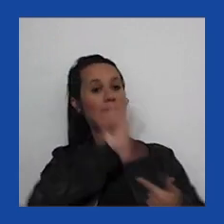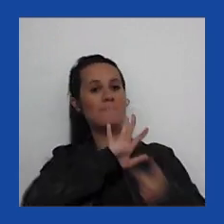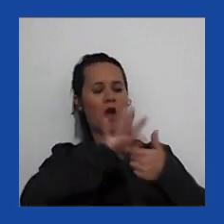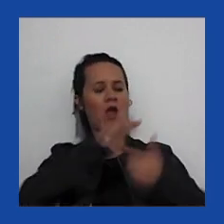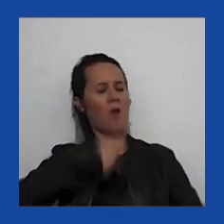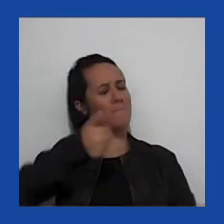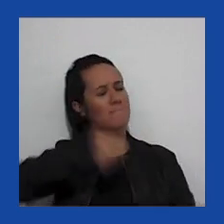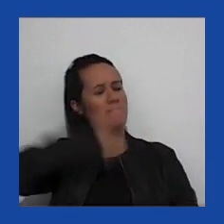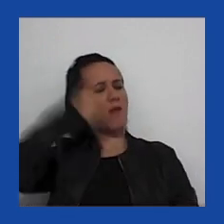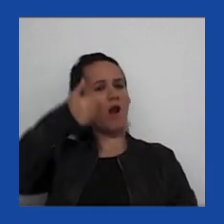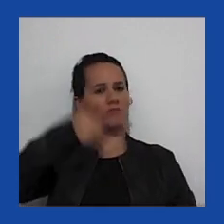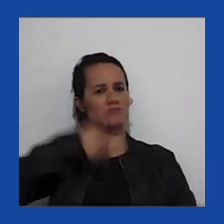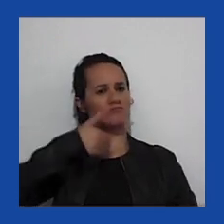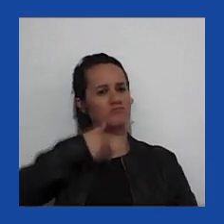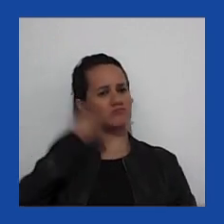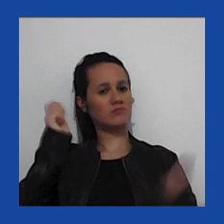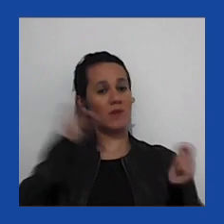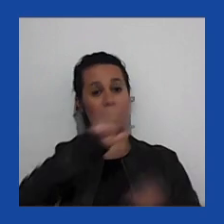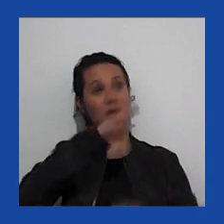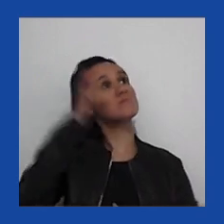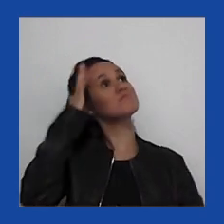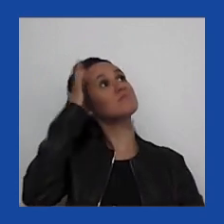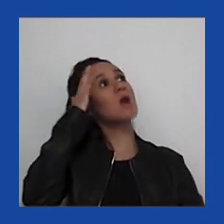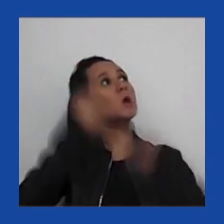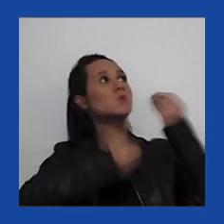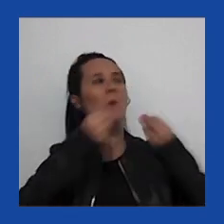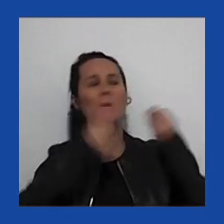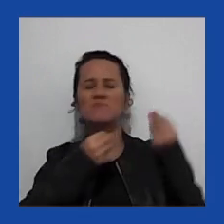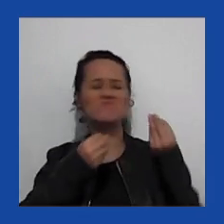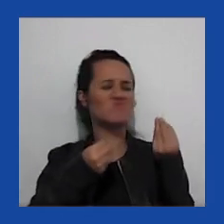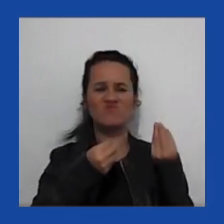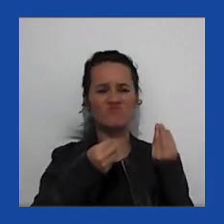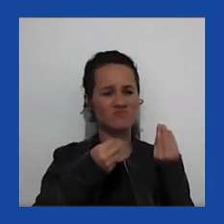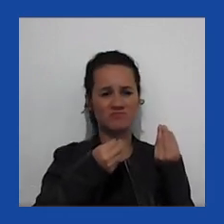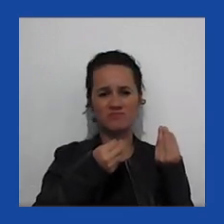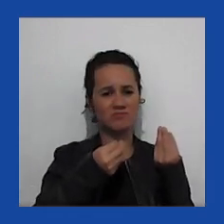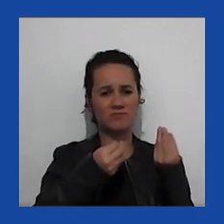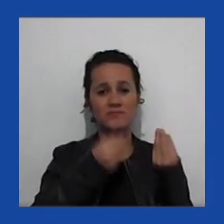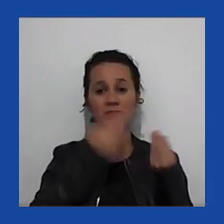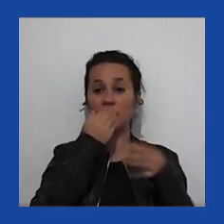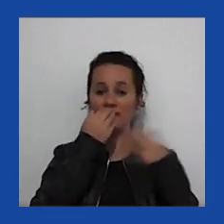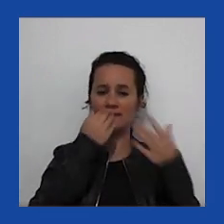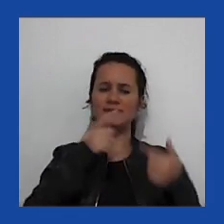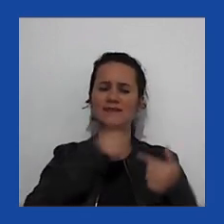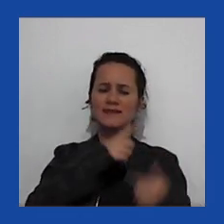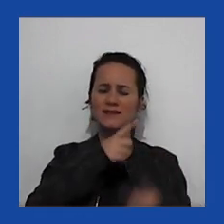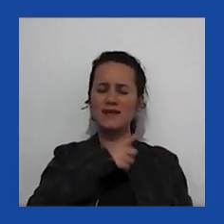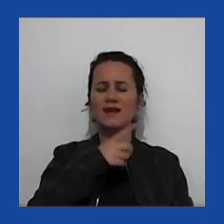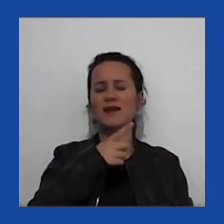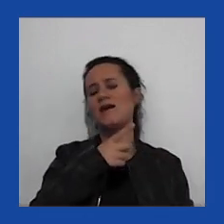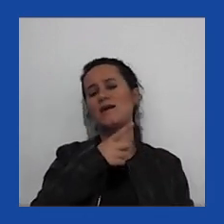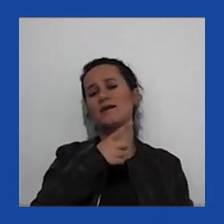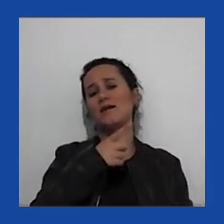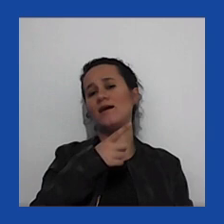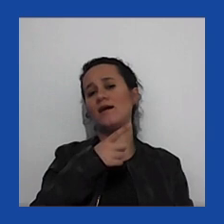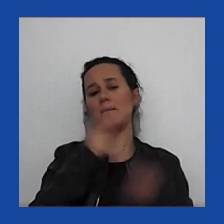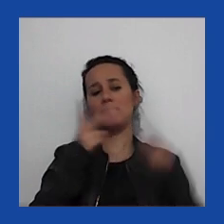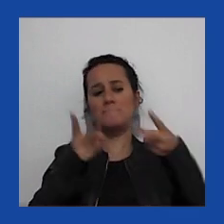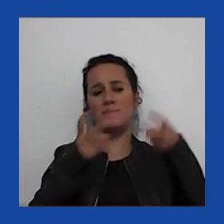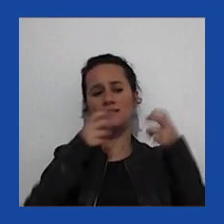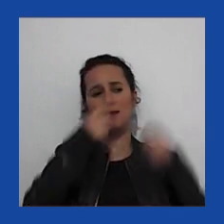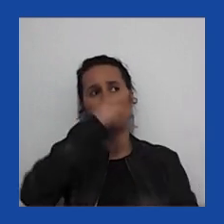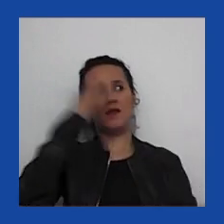ele não tem muita ideologia, acho que Trump é um pouco um fenômeno que ultrapassa o espectro ideológico